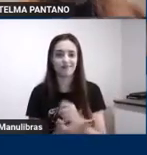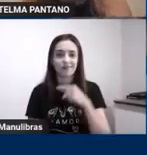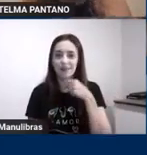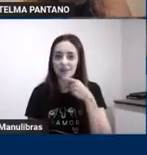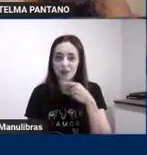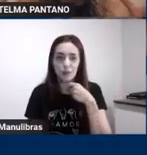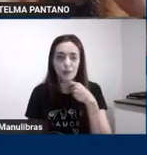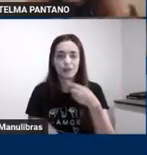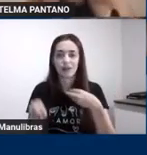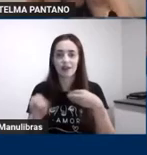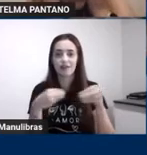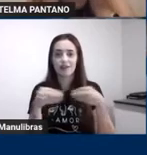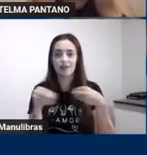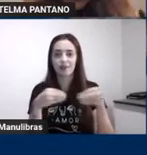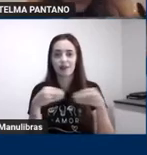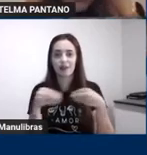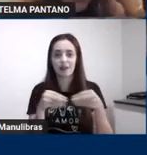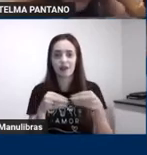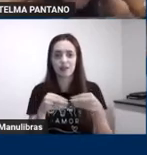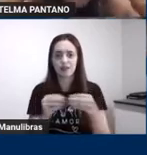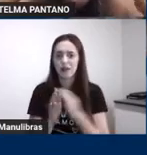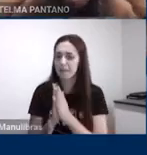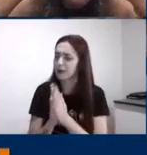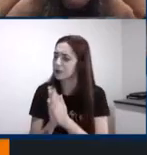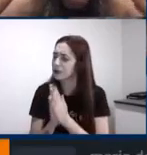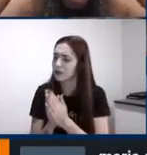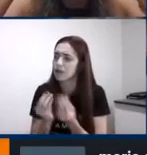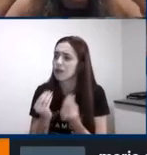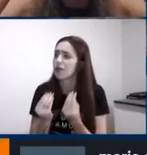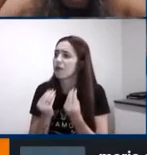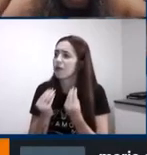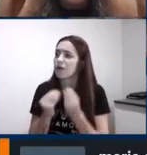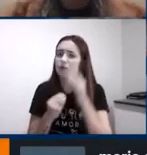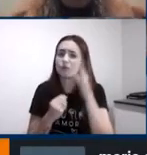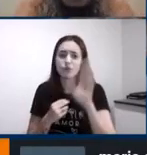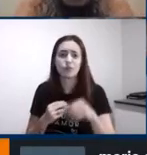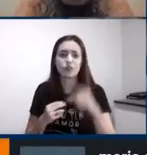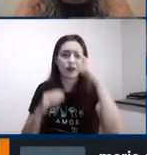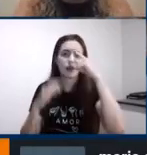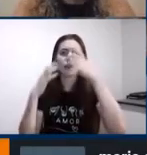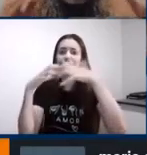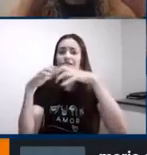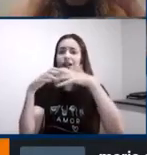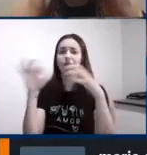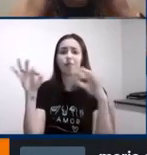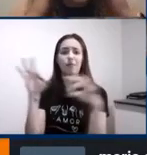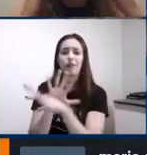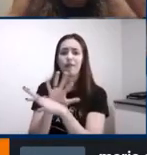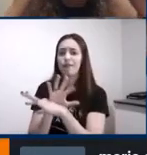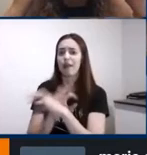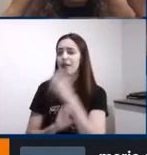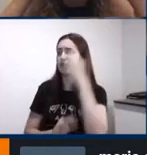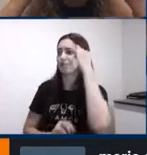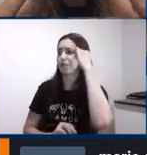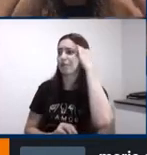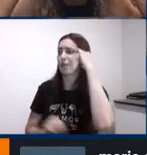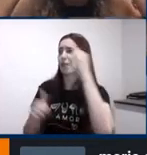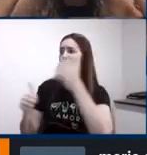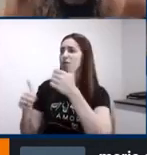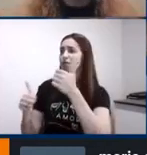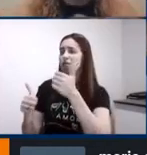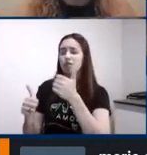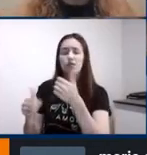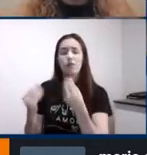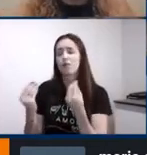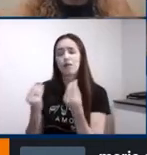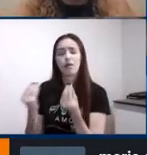flexibilidade mental mas Thelma já maturou essa área mas pré-frontal dorso lateral já maturou essa área pré-frontal